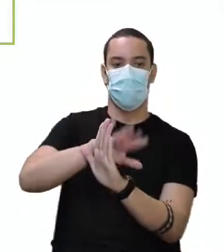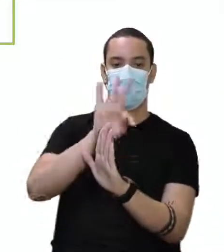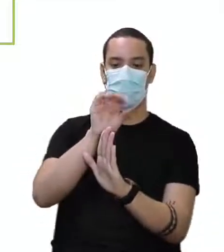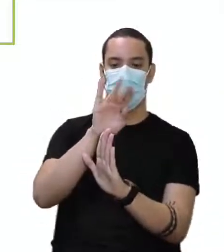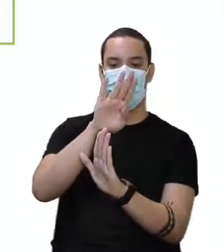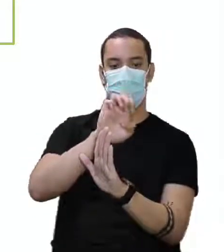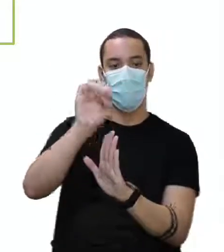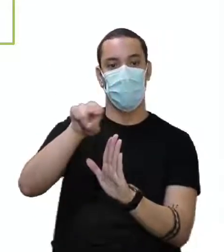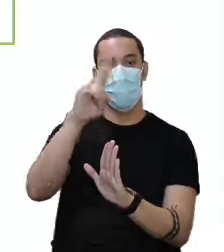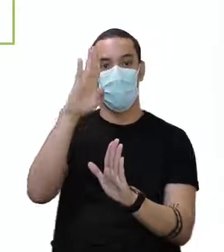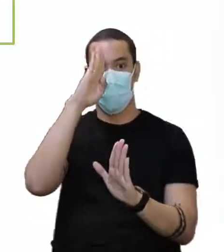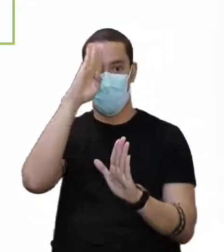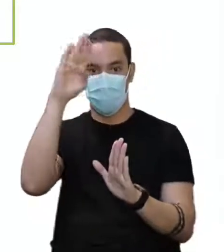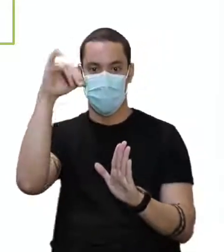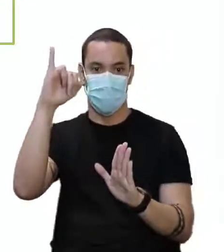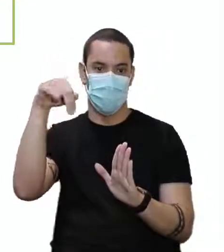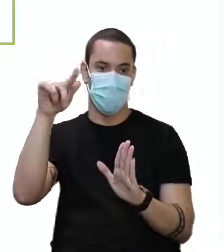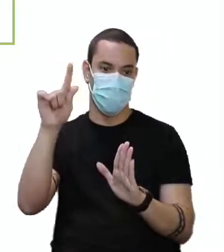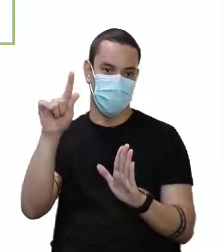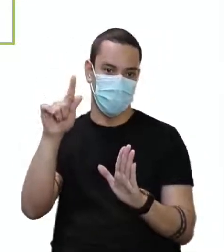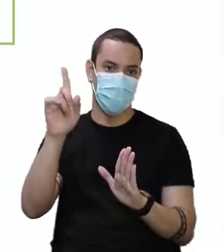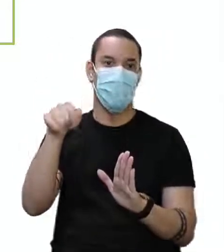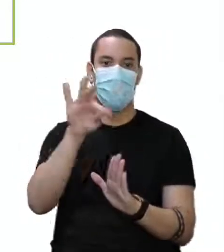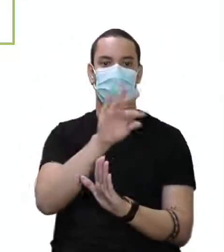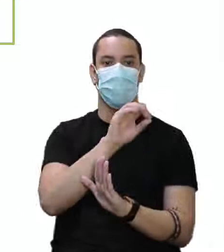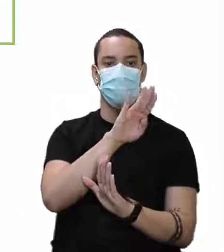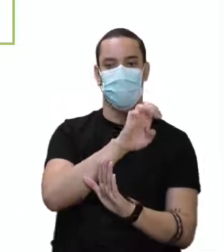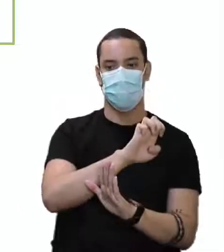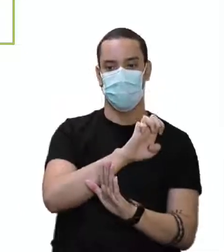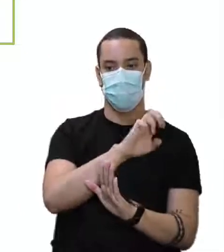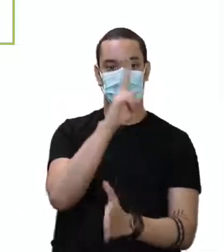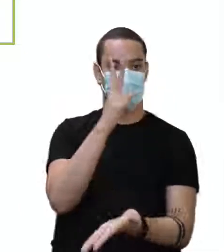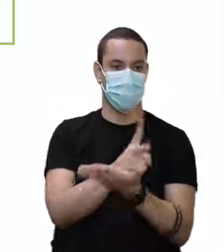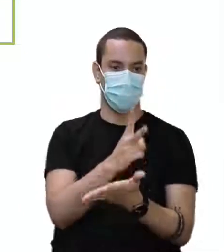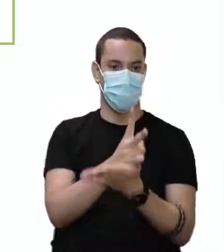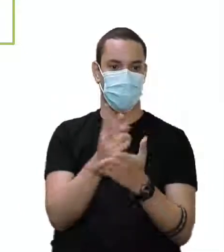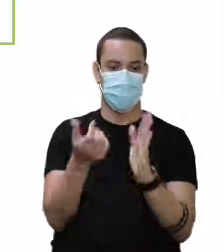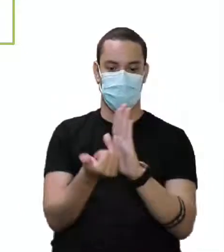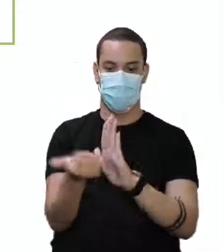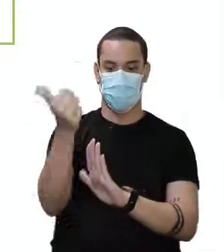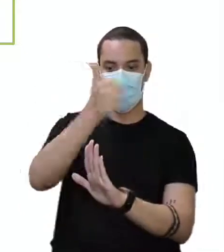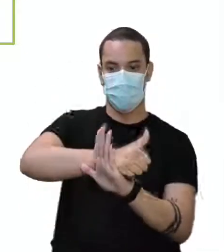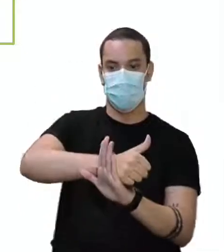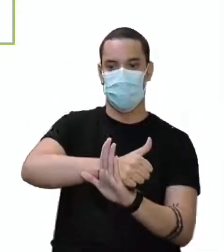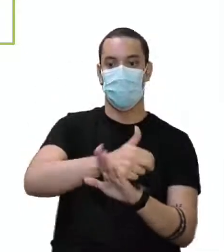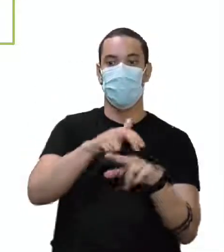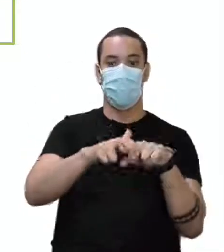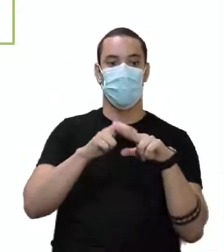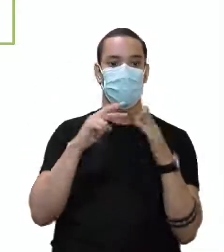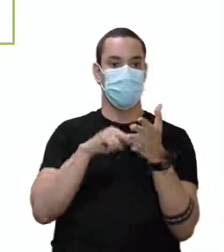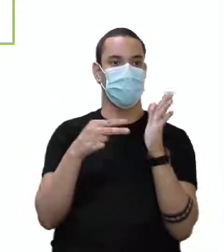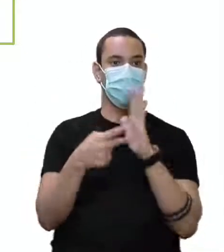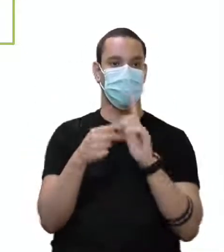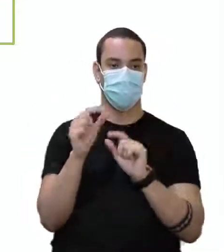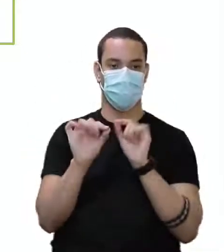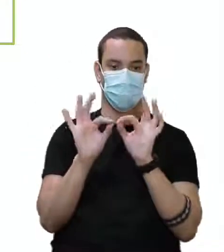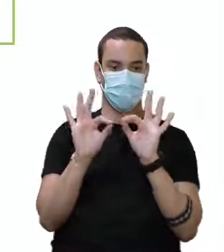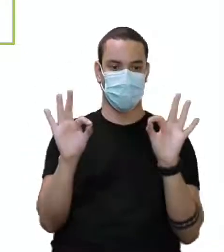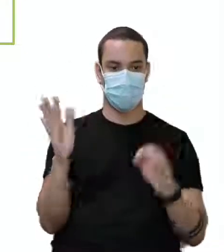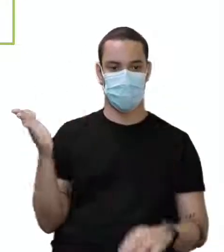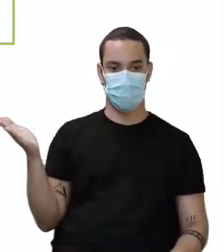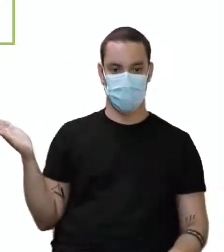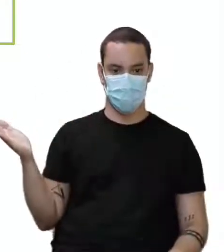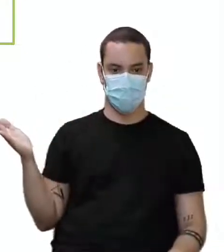be ou o principal com ing? É o to be. O to be passa para frente para fazer a pergunta. Então, vai ficar,